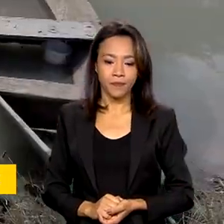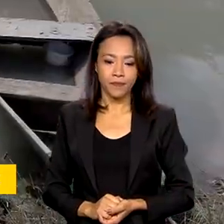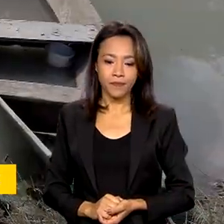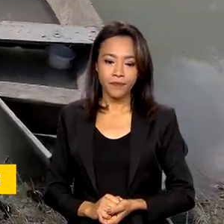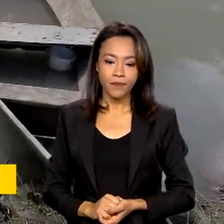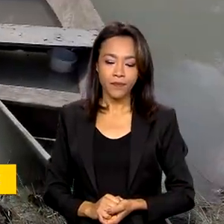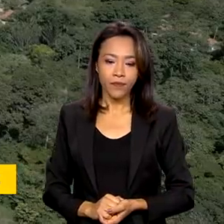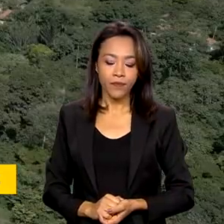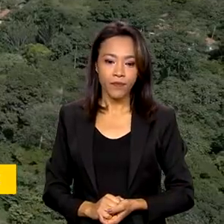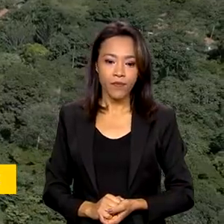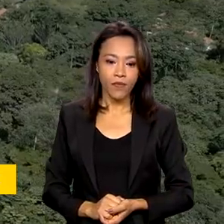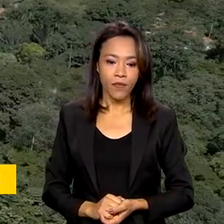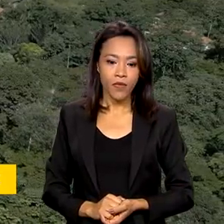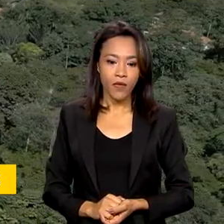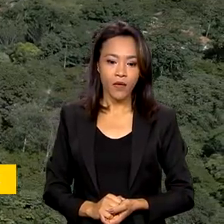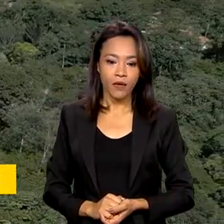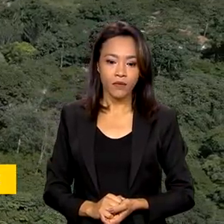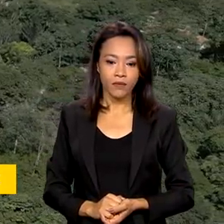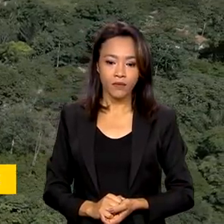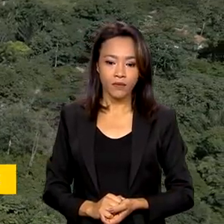FUNAI, enter assuming watches FUNAI FUNAI FUNAI FUNAI exiting FUNAI FUNAI Obrigado.